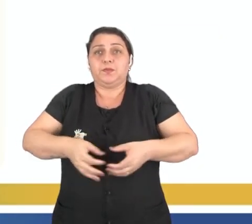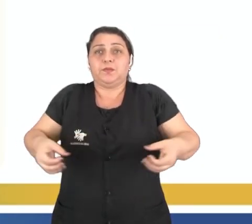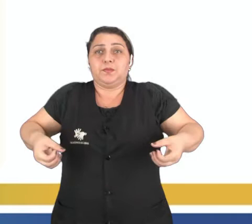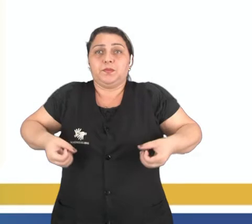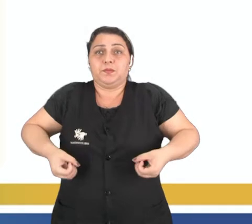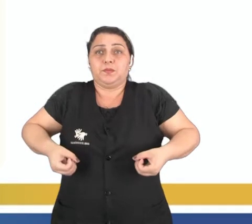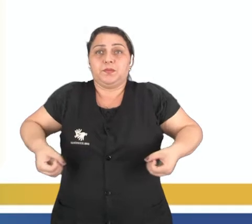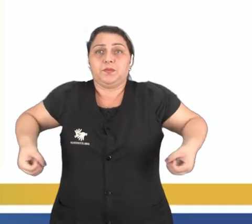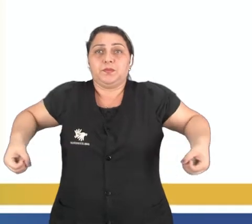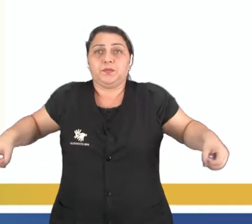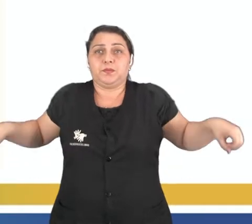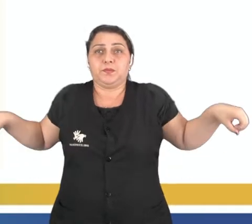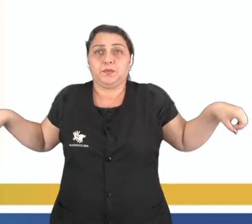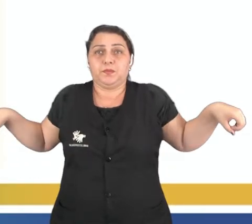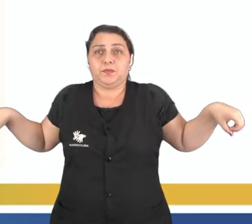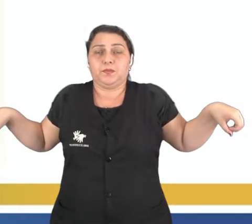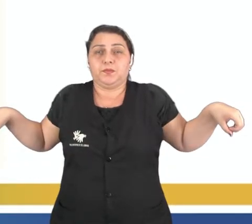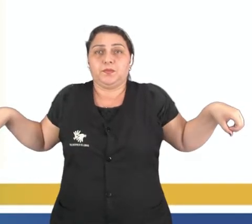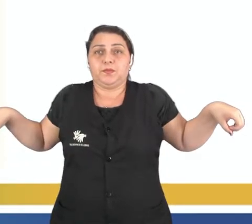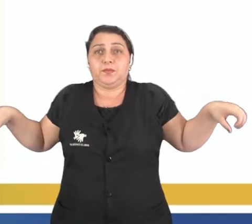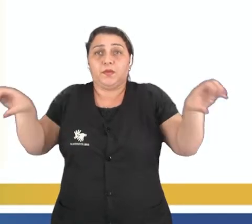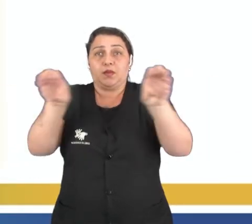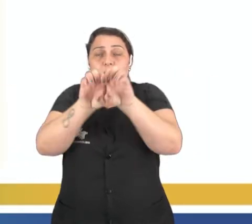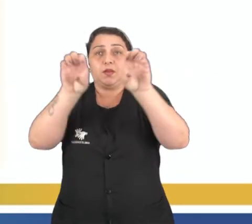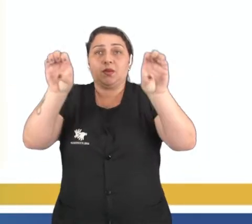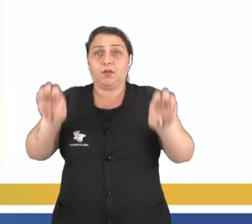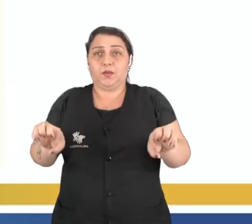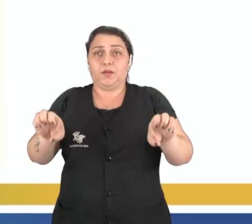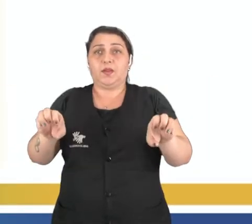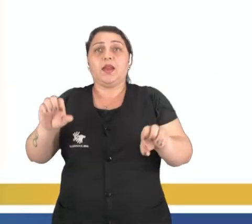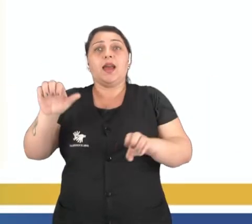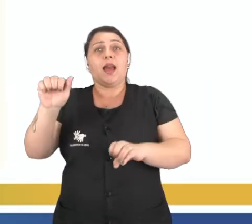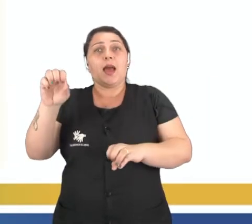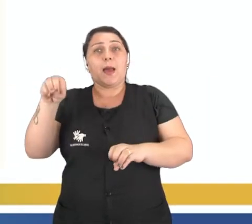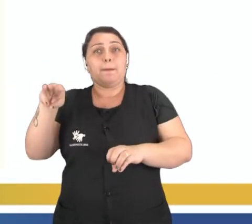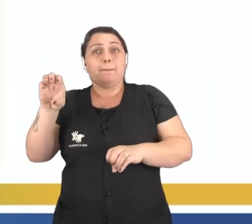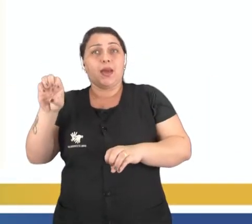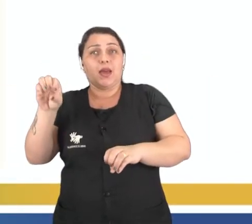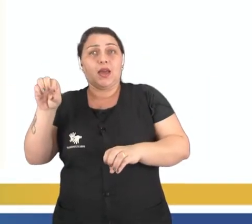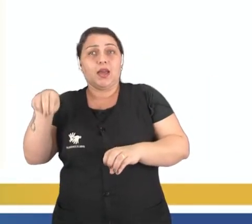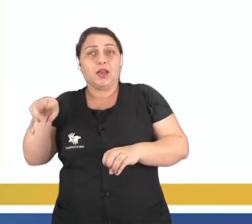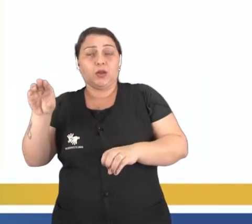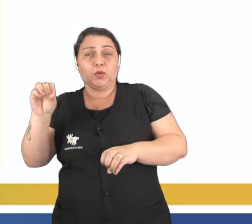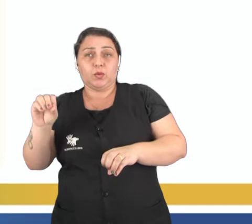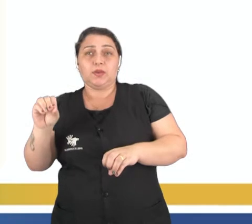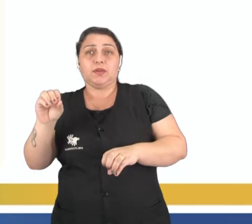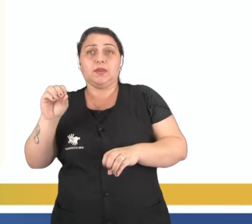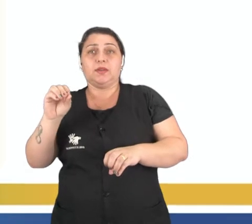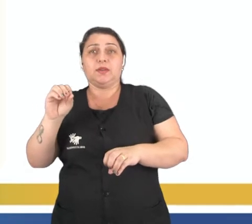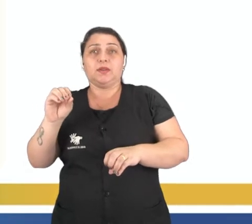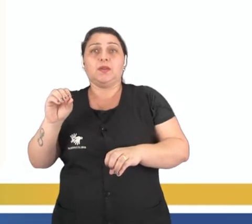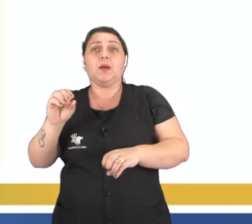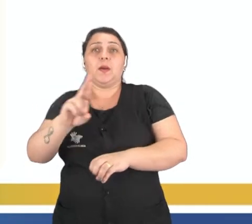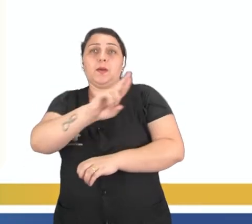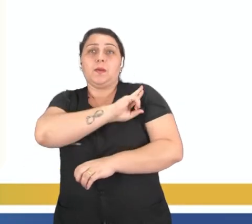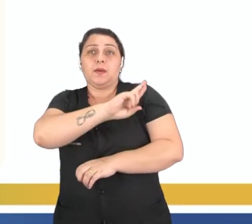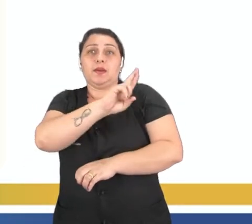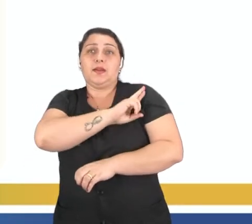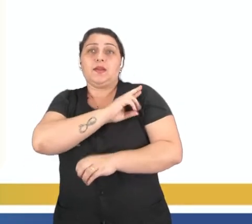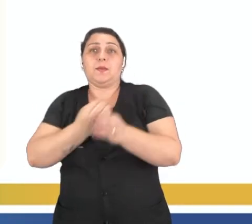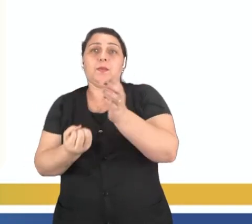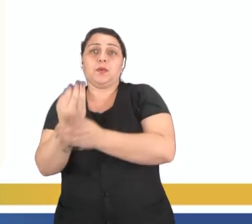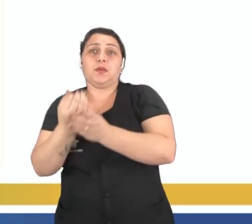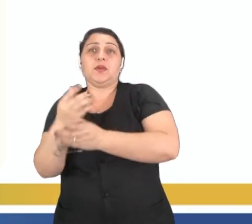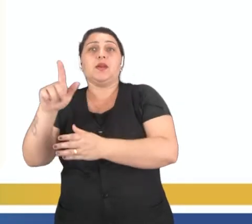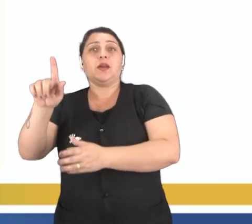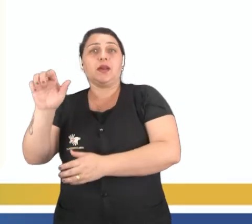uterina. Os ovários vão ser estruturas em forma de amêndoas, que vai ter como função a produção dos gametas,